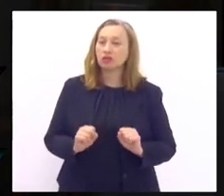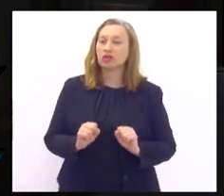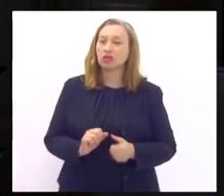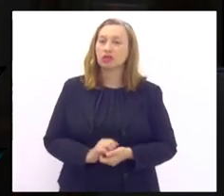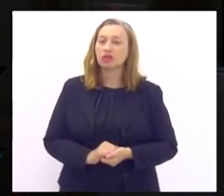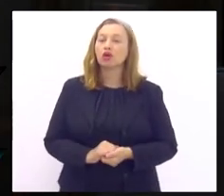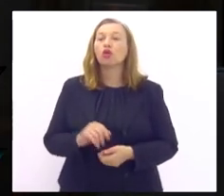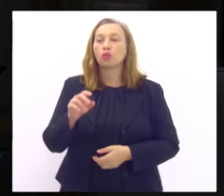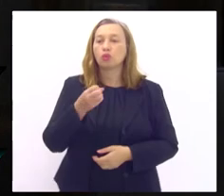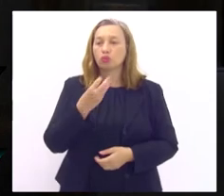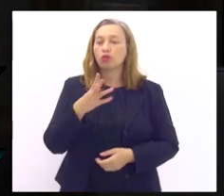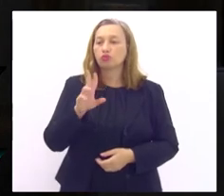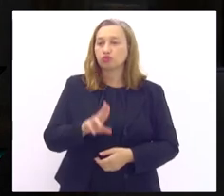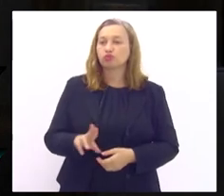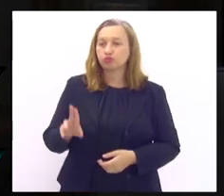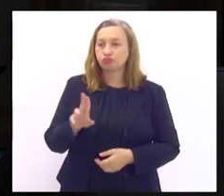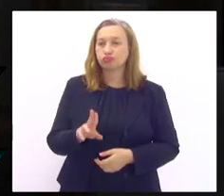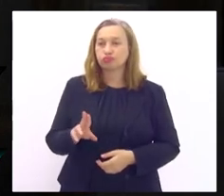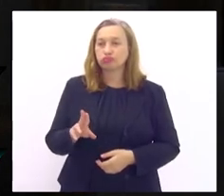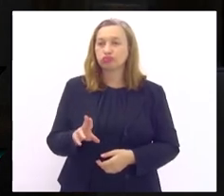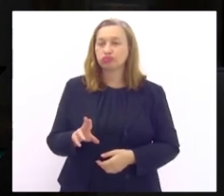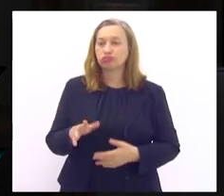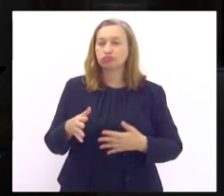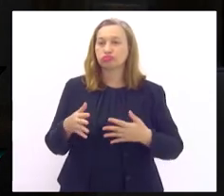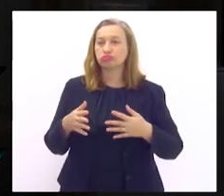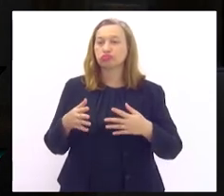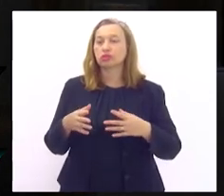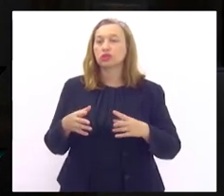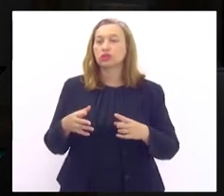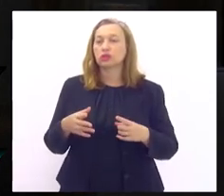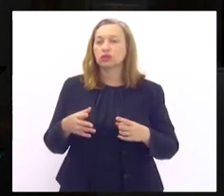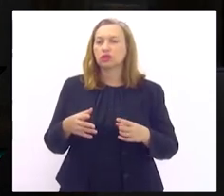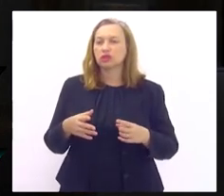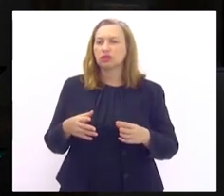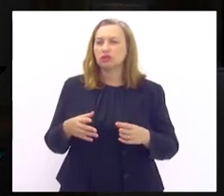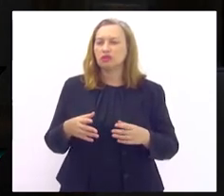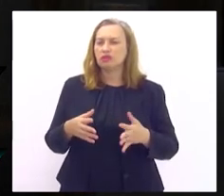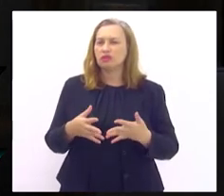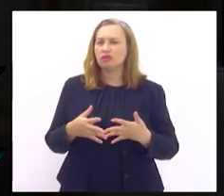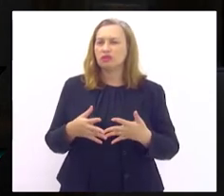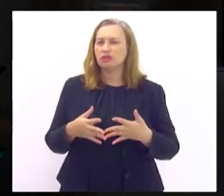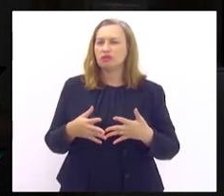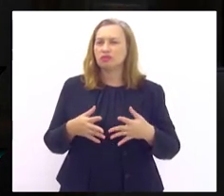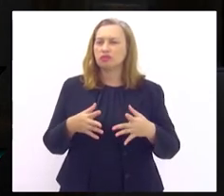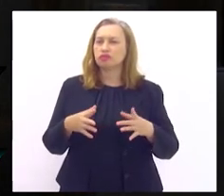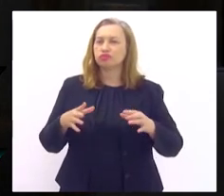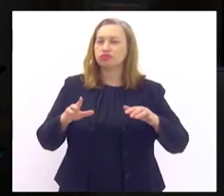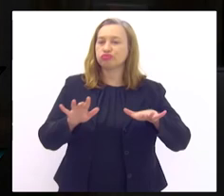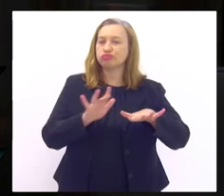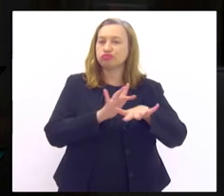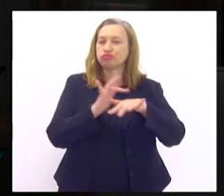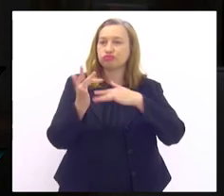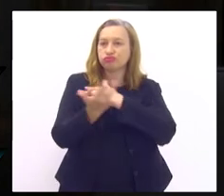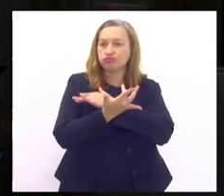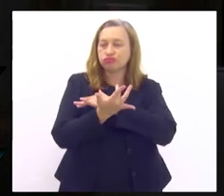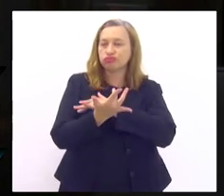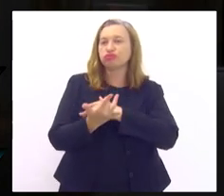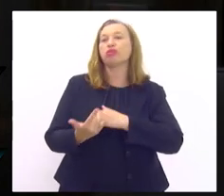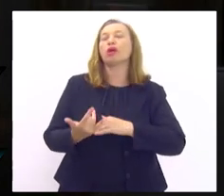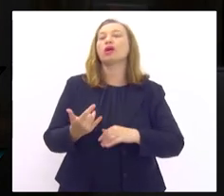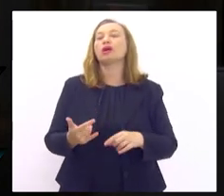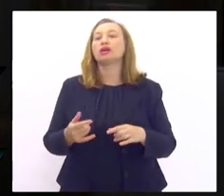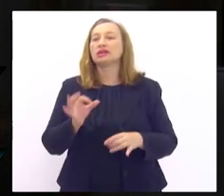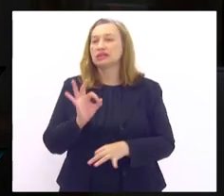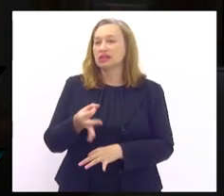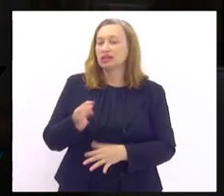bom uso dessa nossa visibilidade que estamos aqui numa TV da Leste estamos aqui mais tarde nas redes sociais que certamente a gente